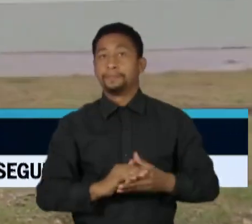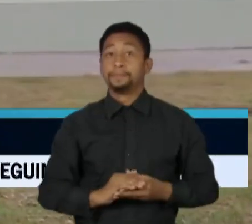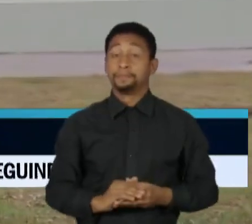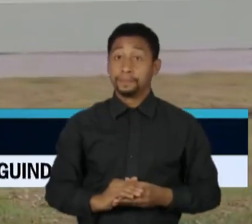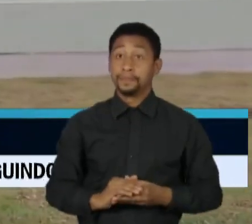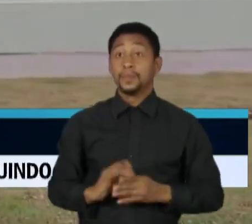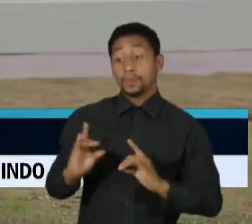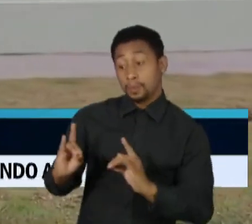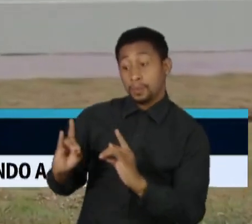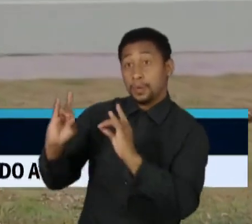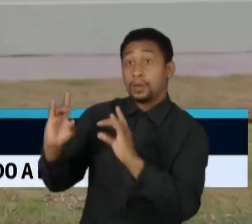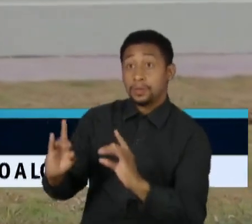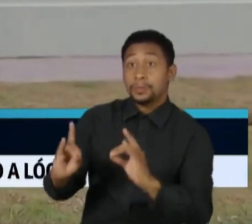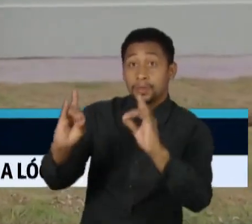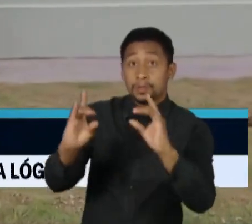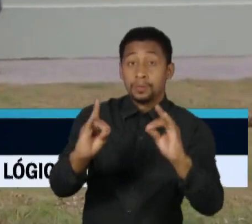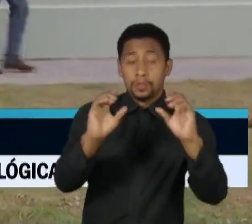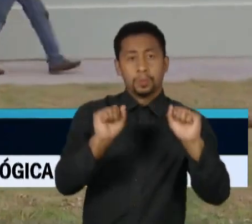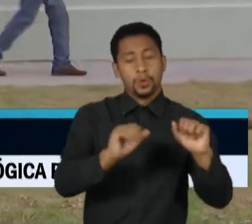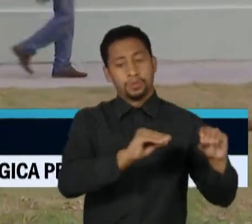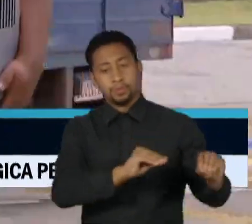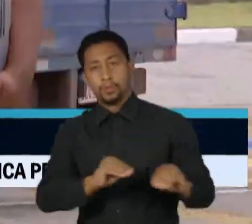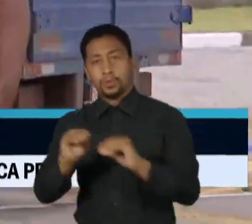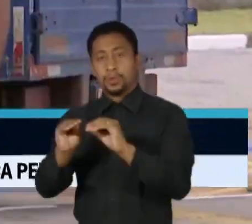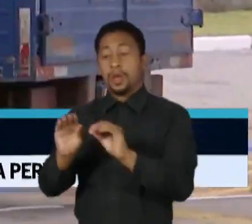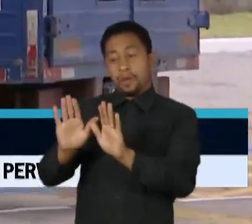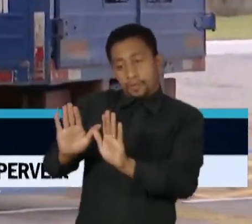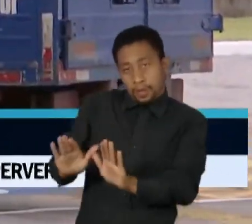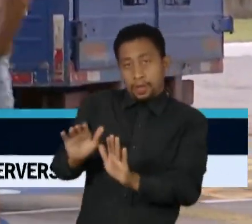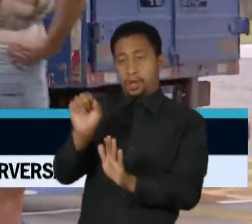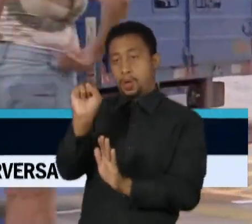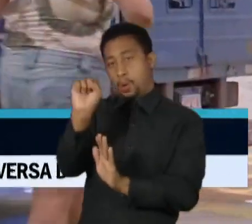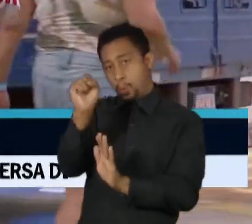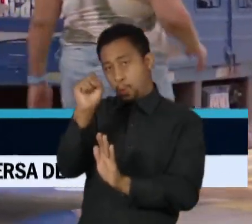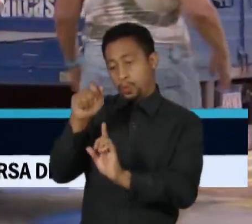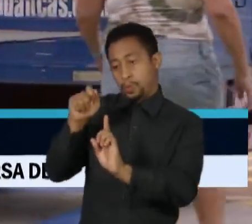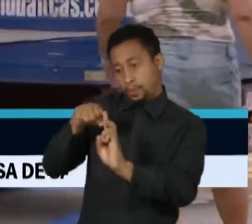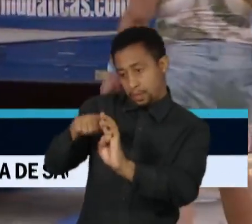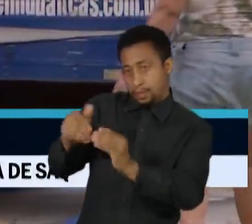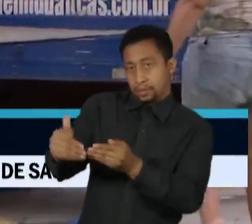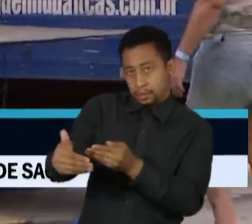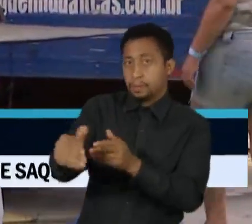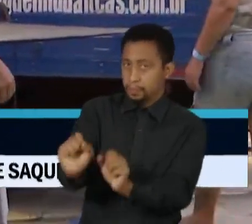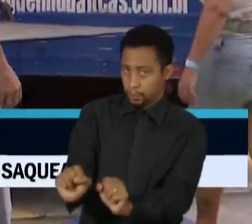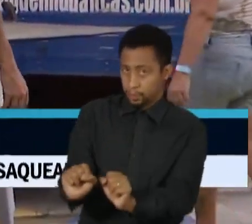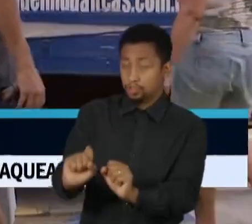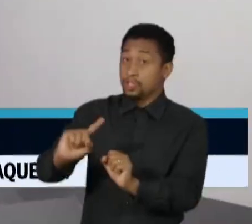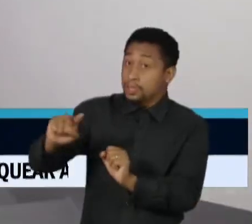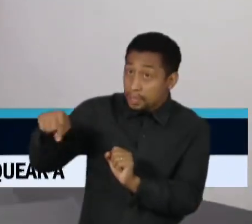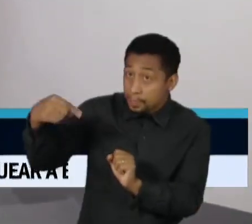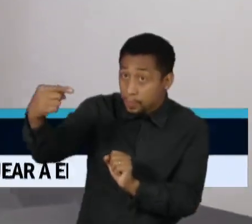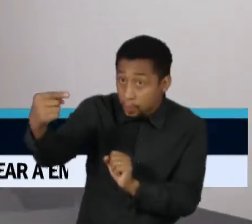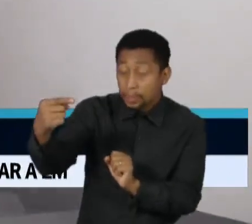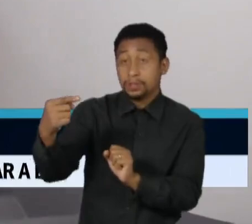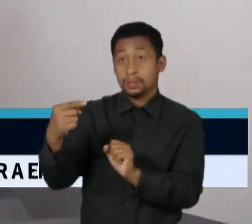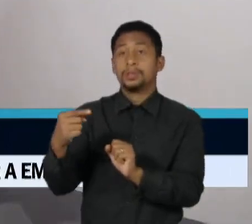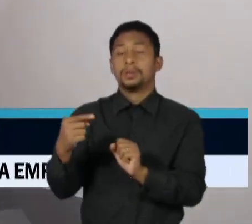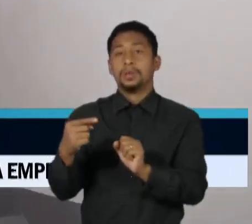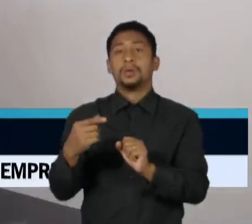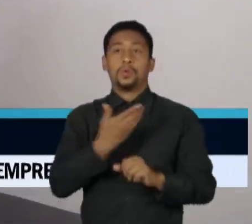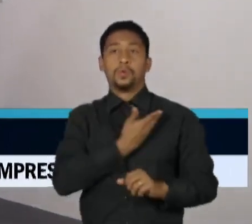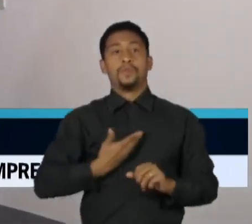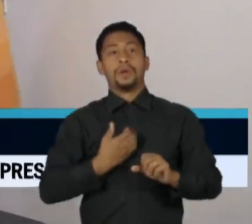imóveis poderão ser ocupados por até oito meses. Depois desse período, há a opção das vilas de passagem até a